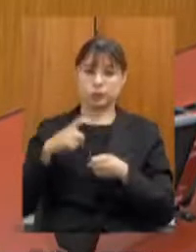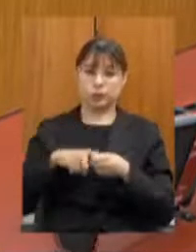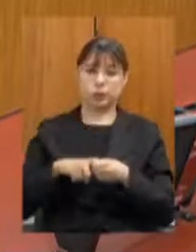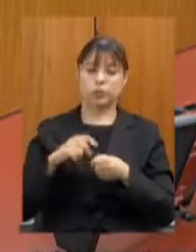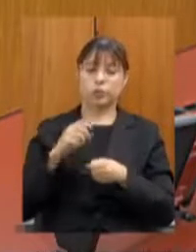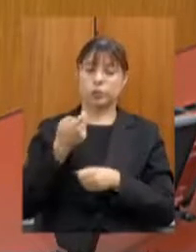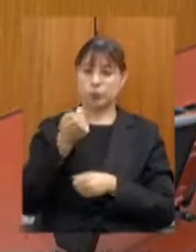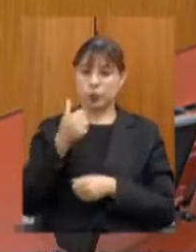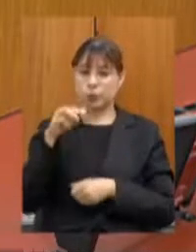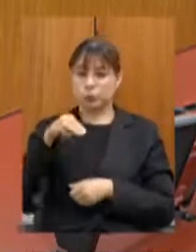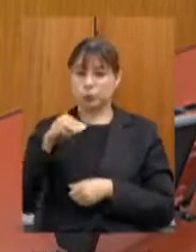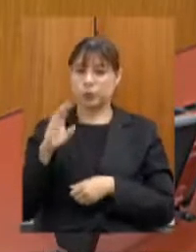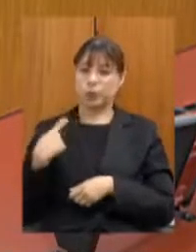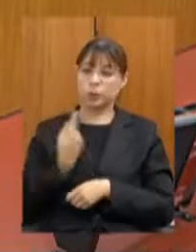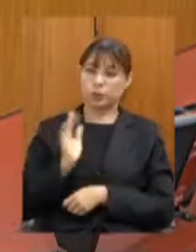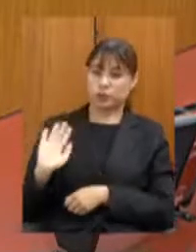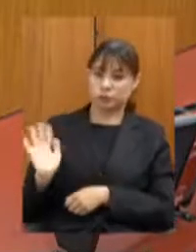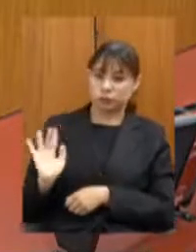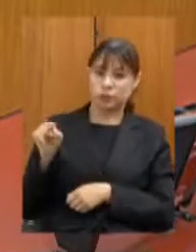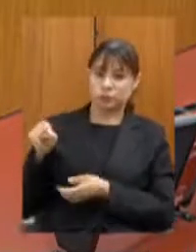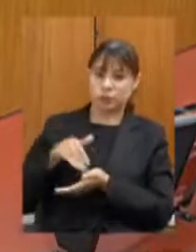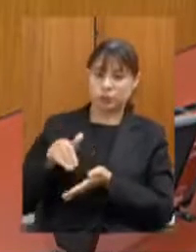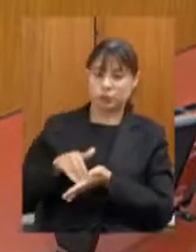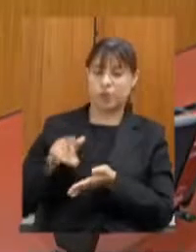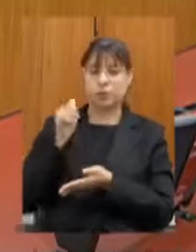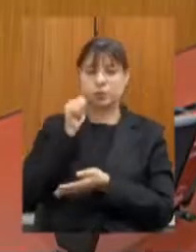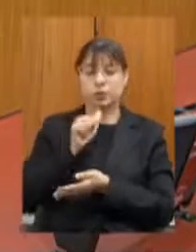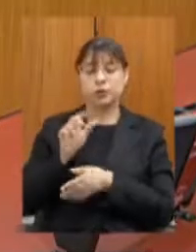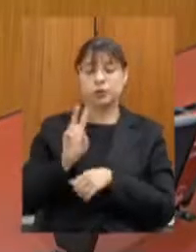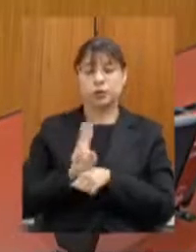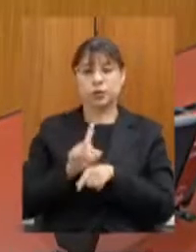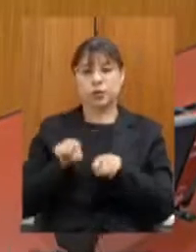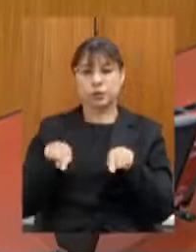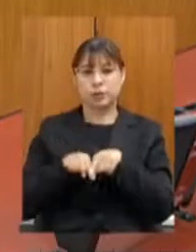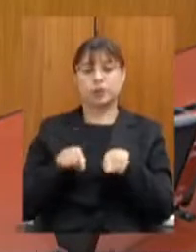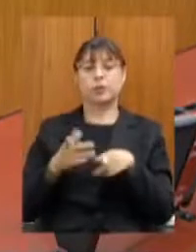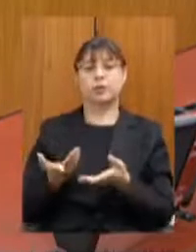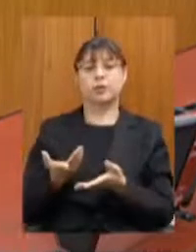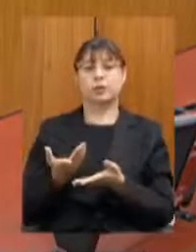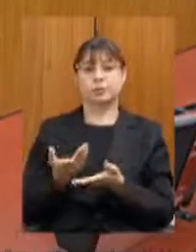alguns instantes para despedirmos do secretário e da chefe de gabinete também